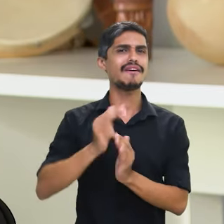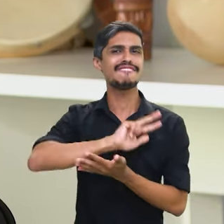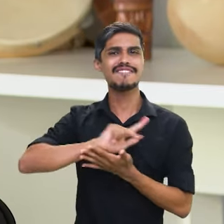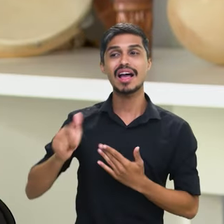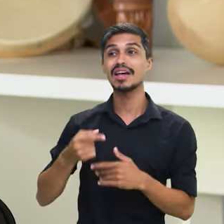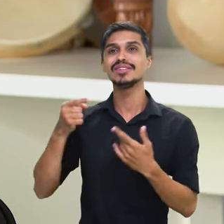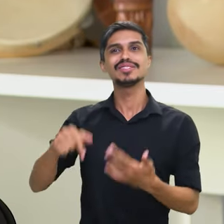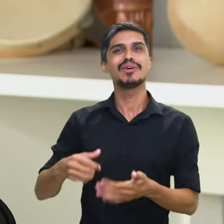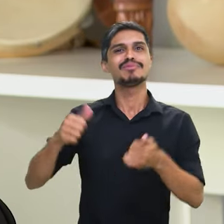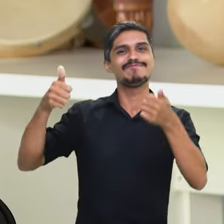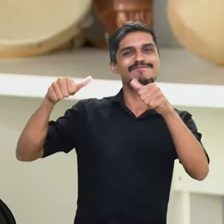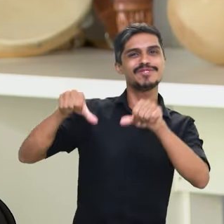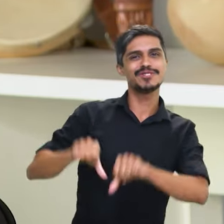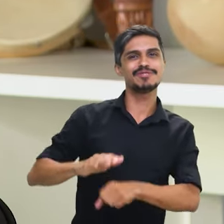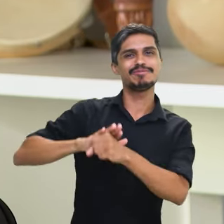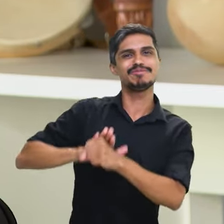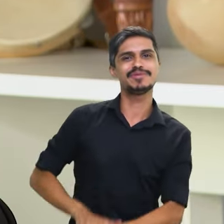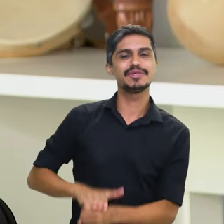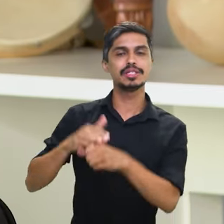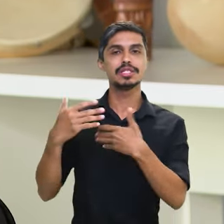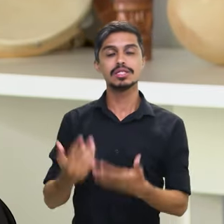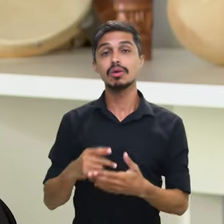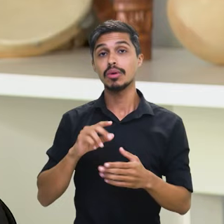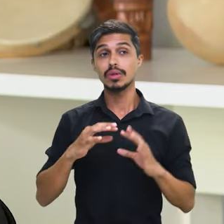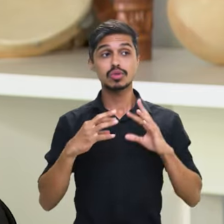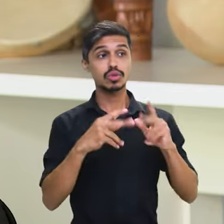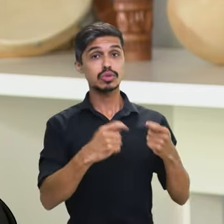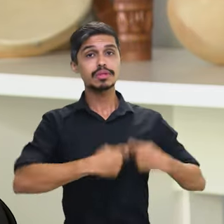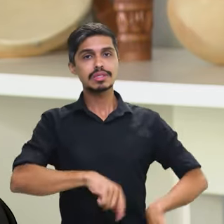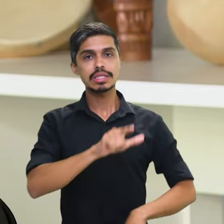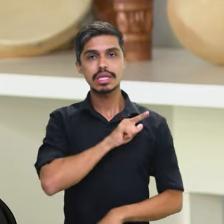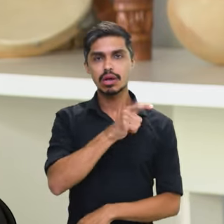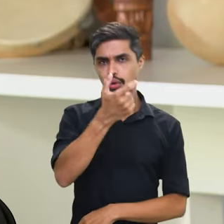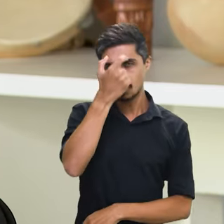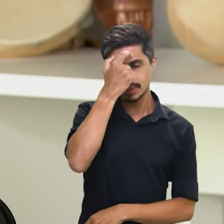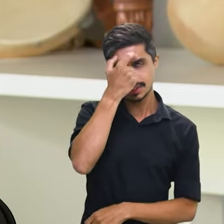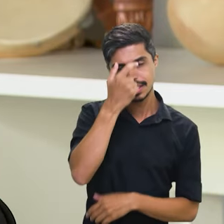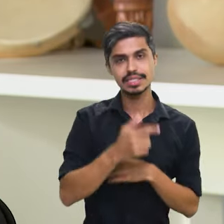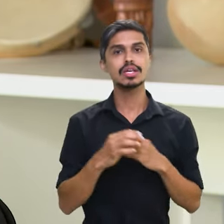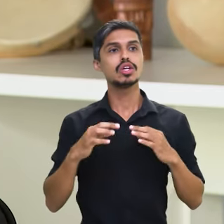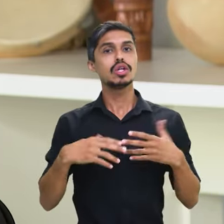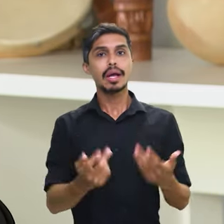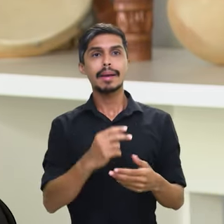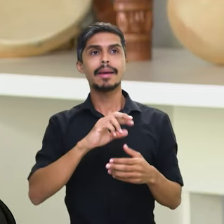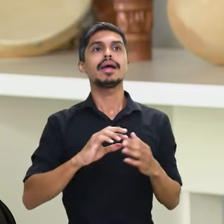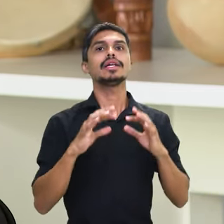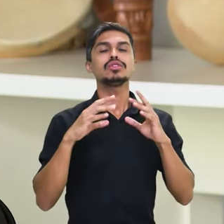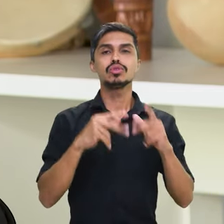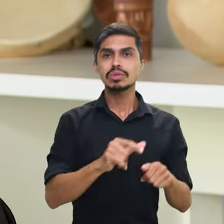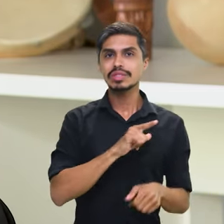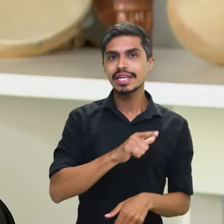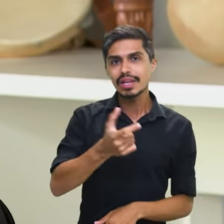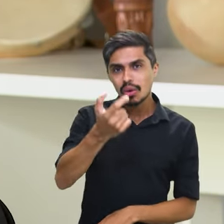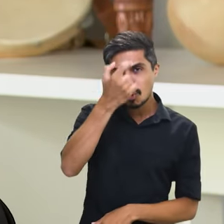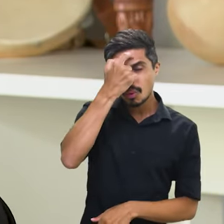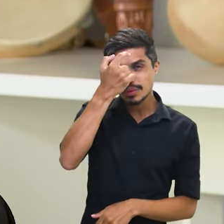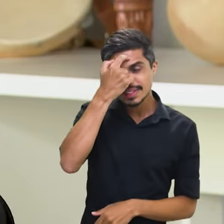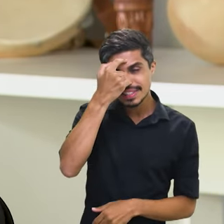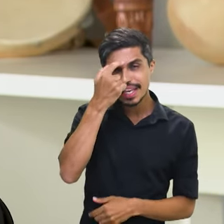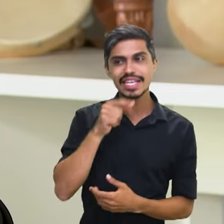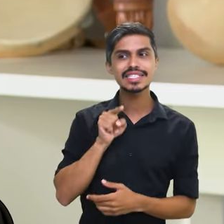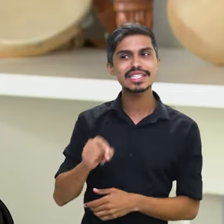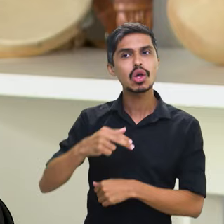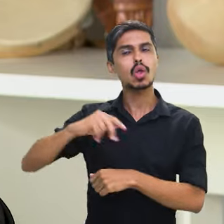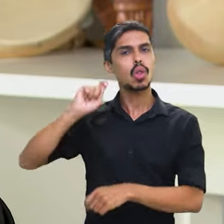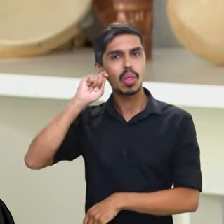é para o brasileiro não negro ter consciência. É para o brasileiro negro ter consciência. para as instituições,